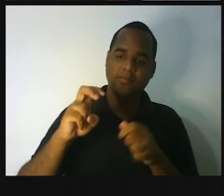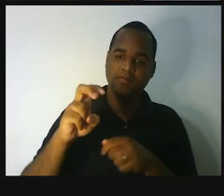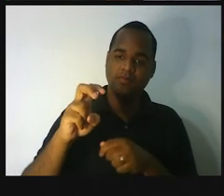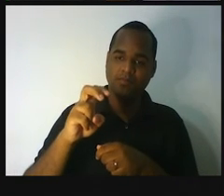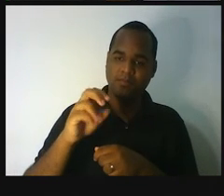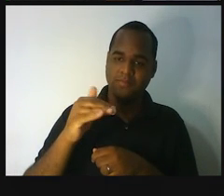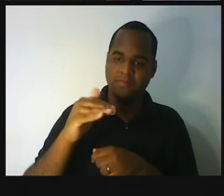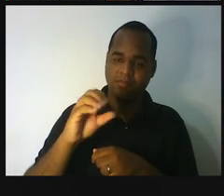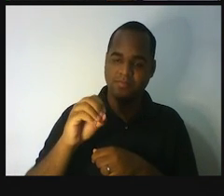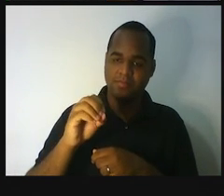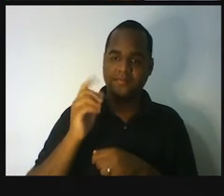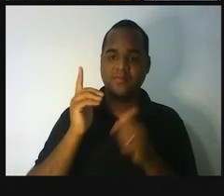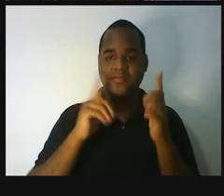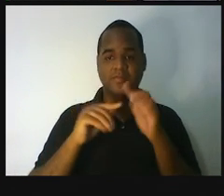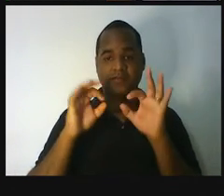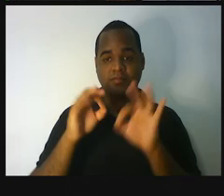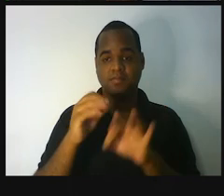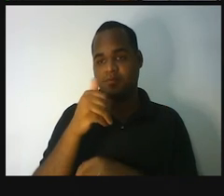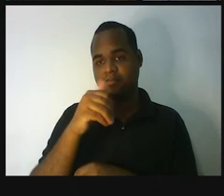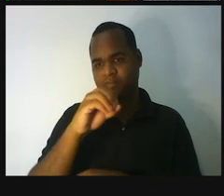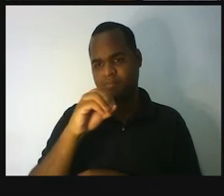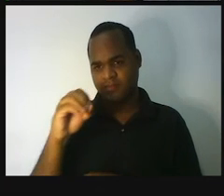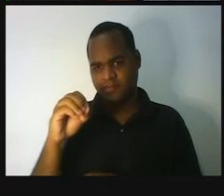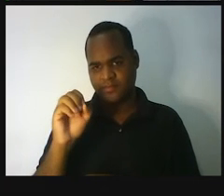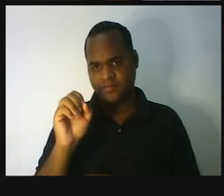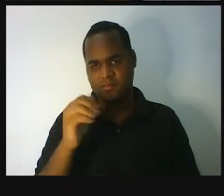fez, deu 100 mil, tá bom?